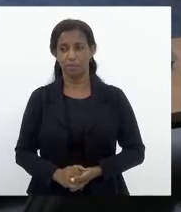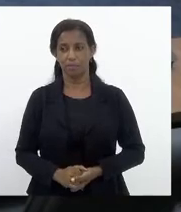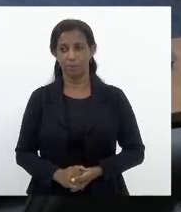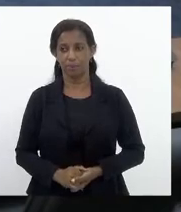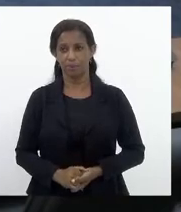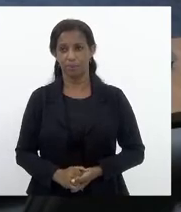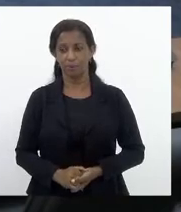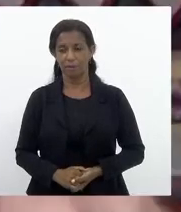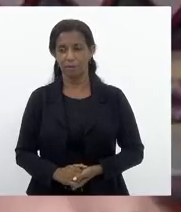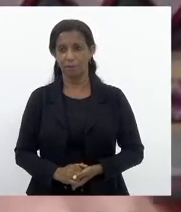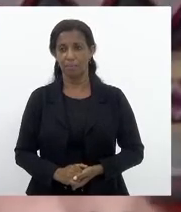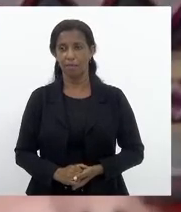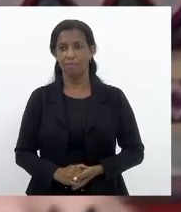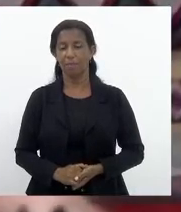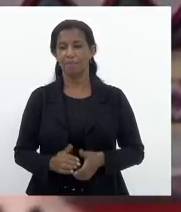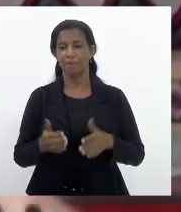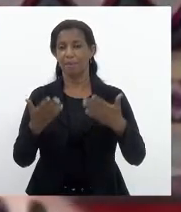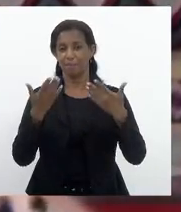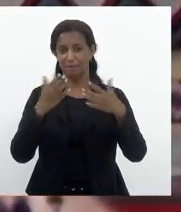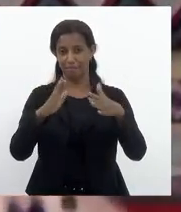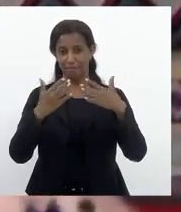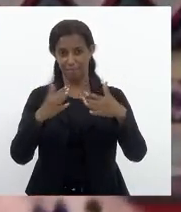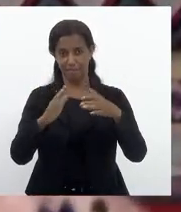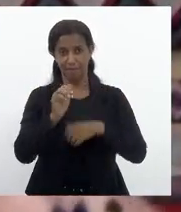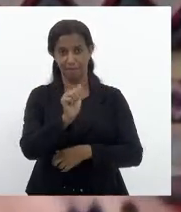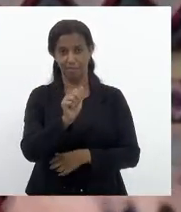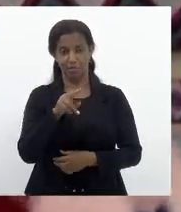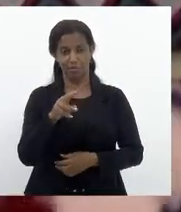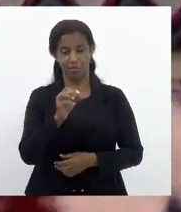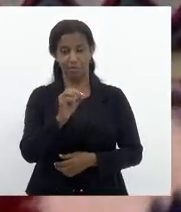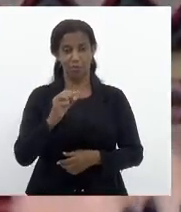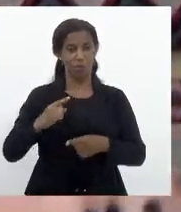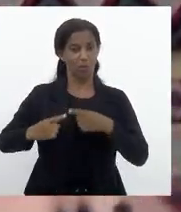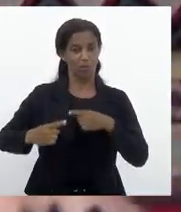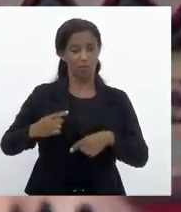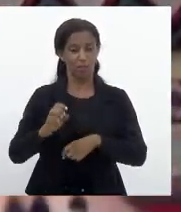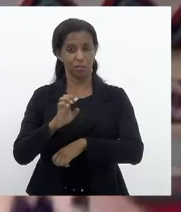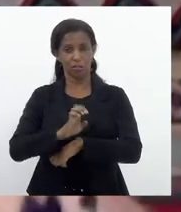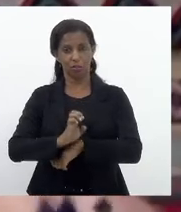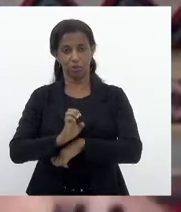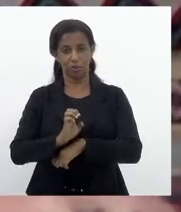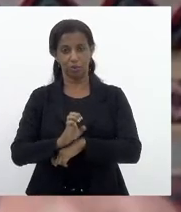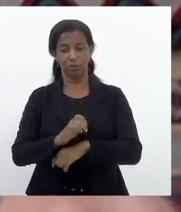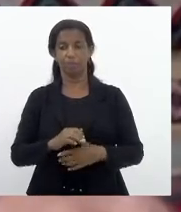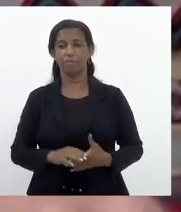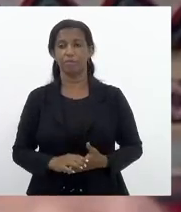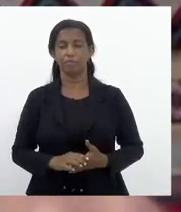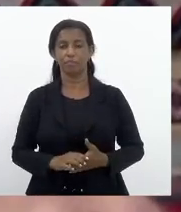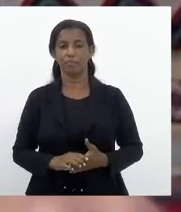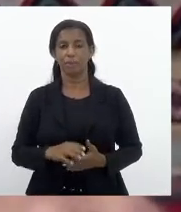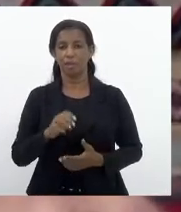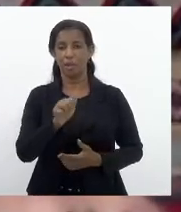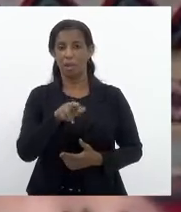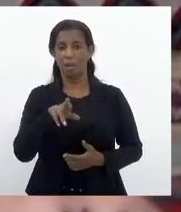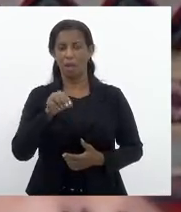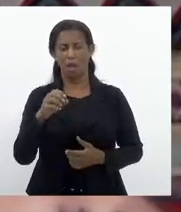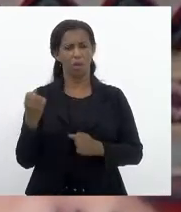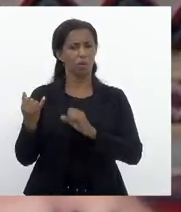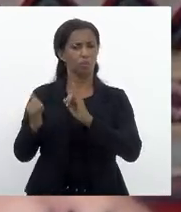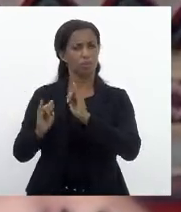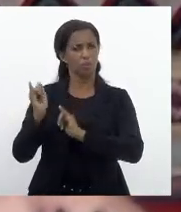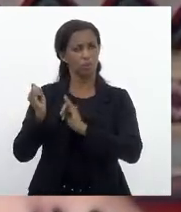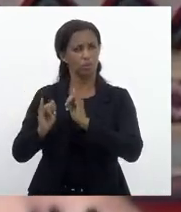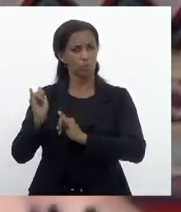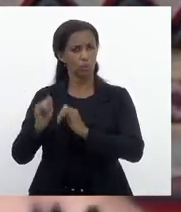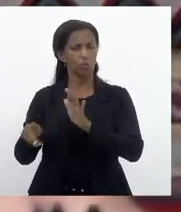Parabenizando o autor, né, pelo projeto que institui uma política estadual de fomento à agroindústria familiar